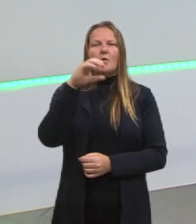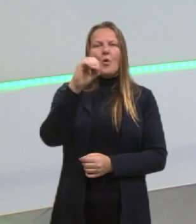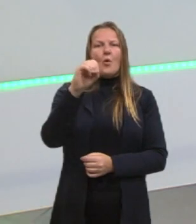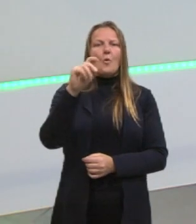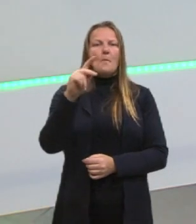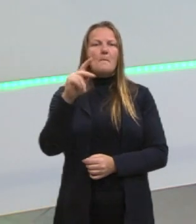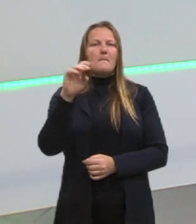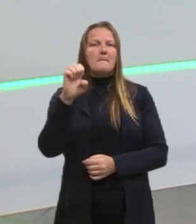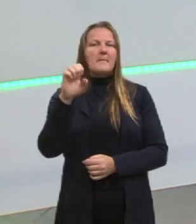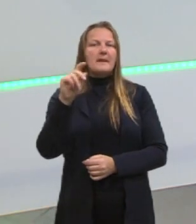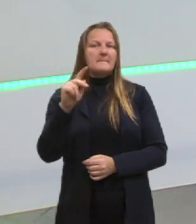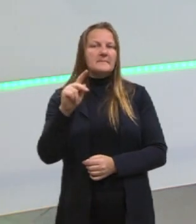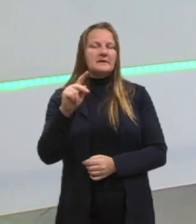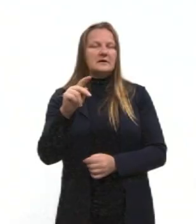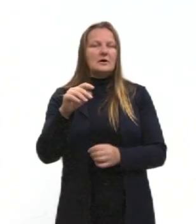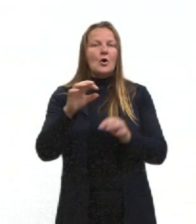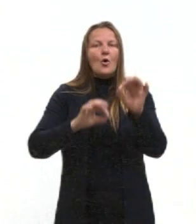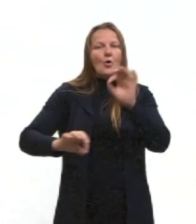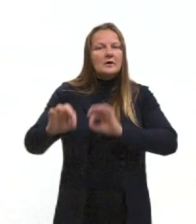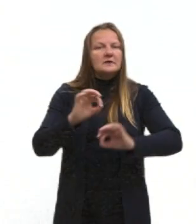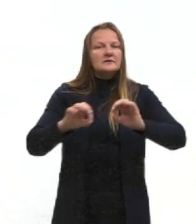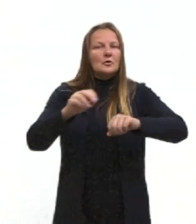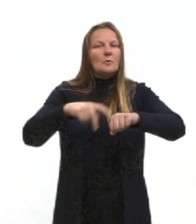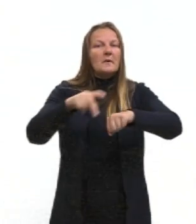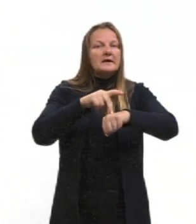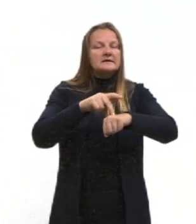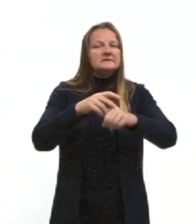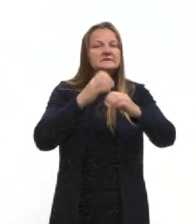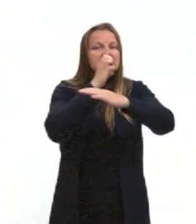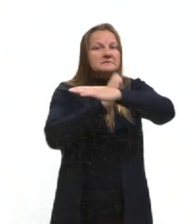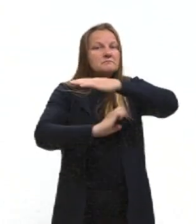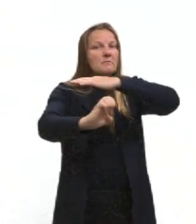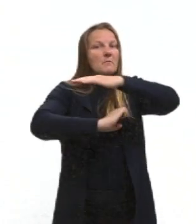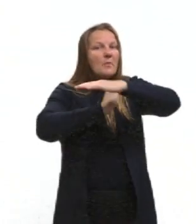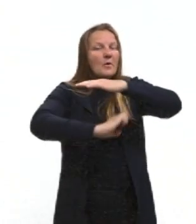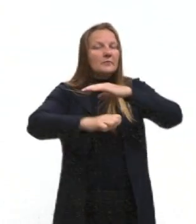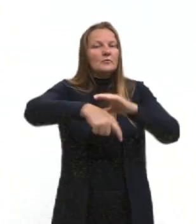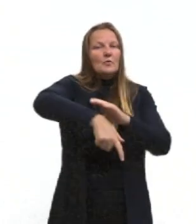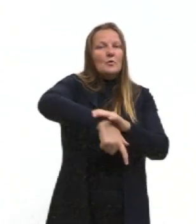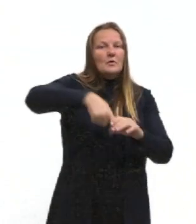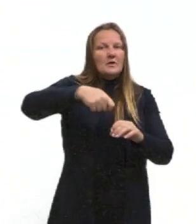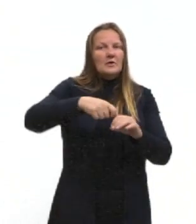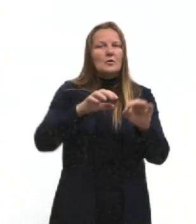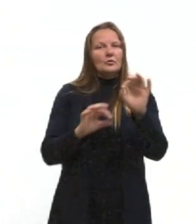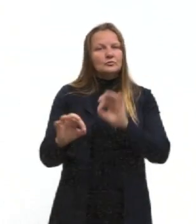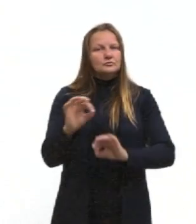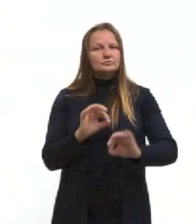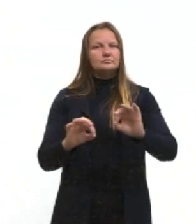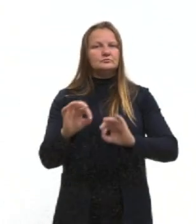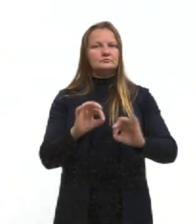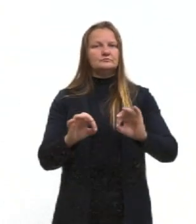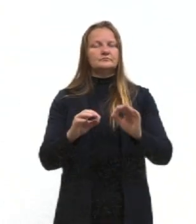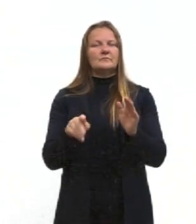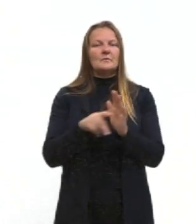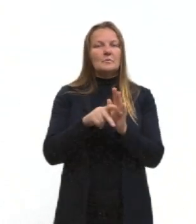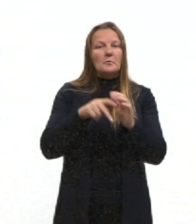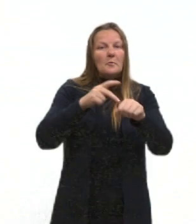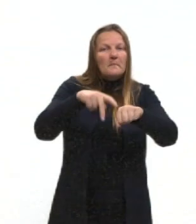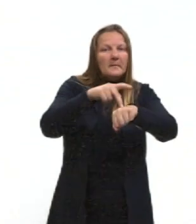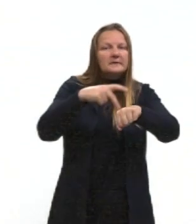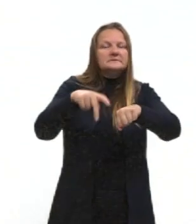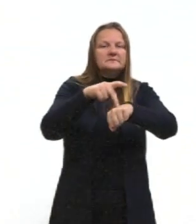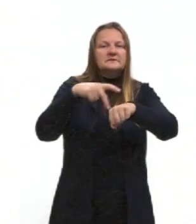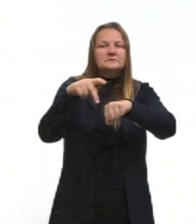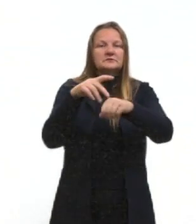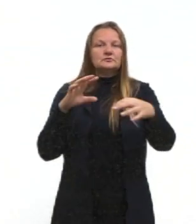Organização dos Países Exportadores de Petróleo, tá. E aí começa a ter essa organização, né, dos países, propriamente